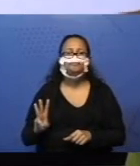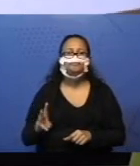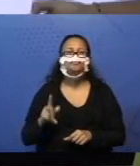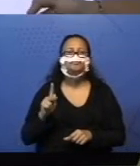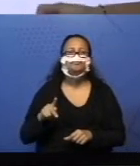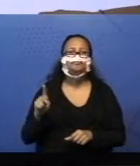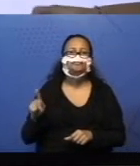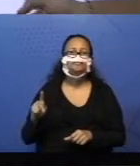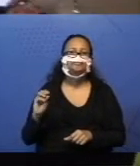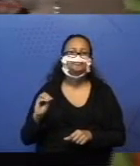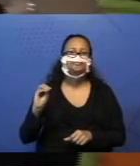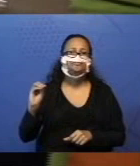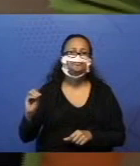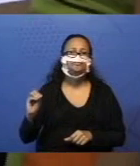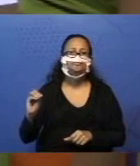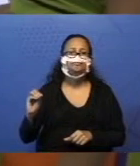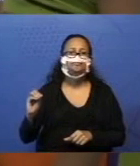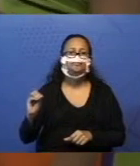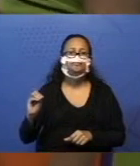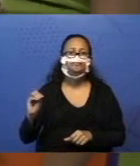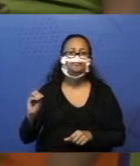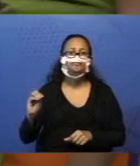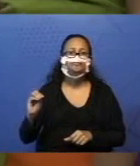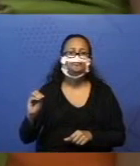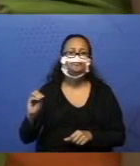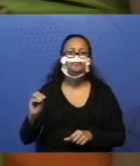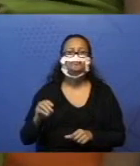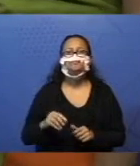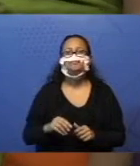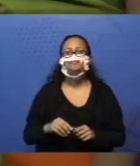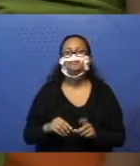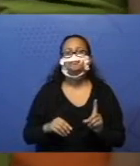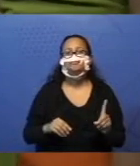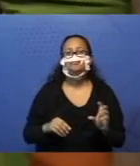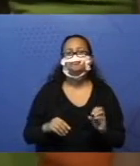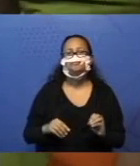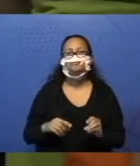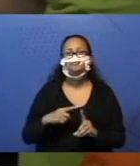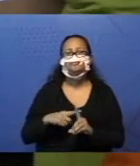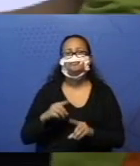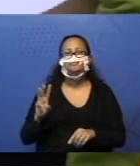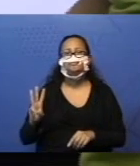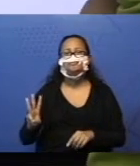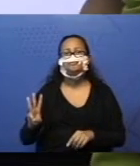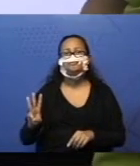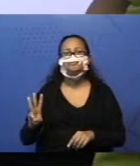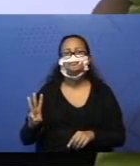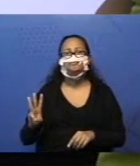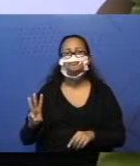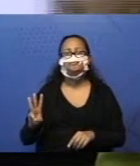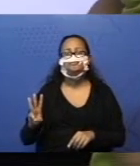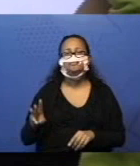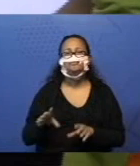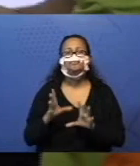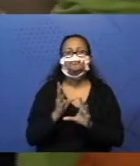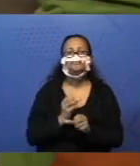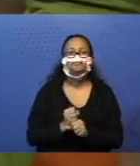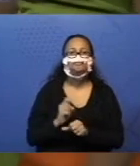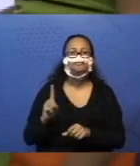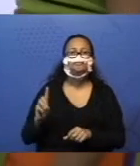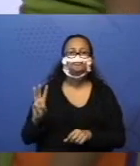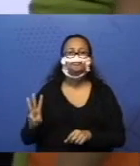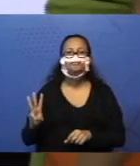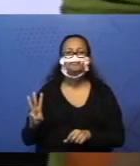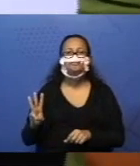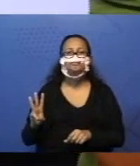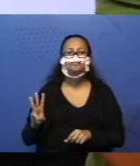colocou duas aqui. A primeira que eu coloquei é 10 mais 3. 10 mais 3 dá 13? Dá. Ok.